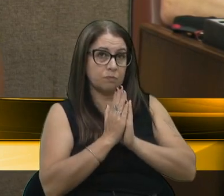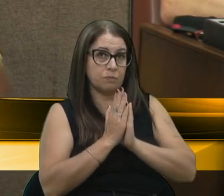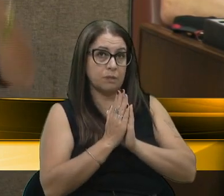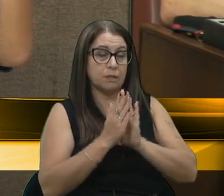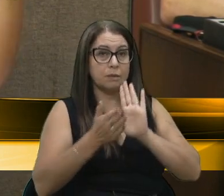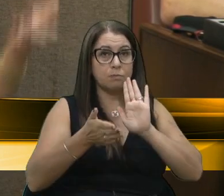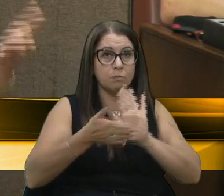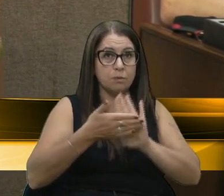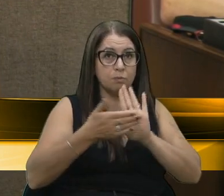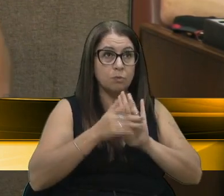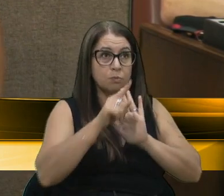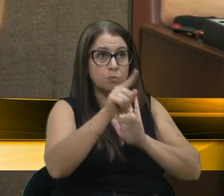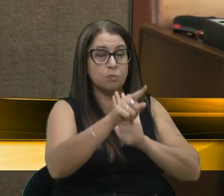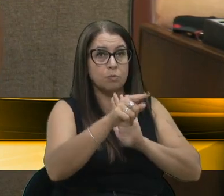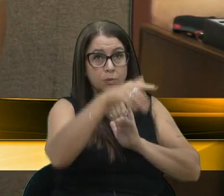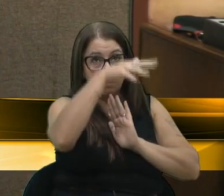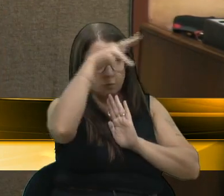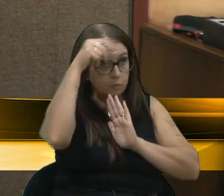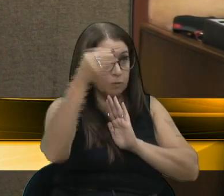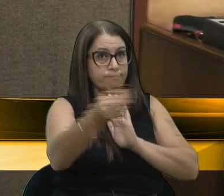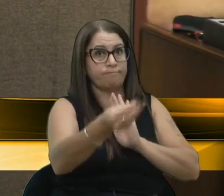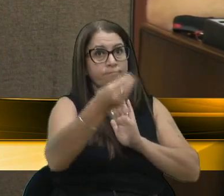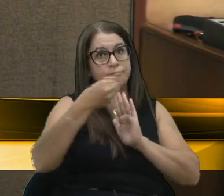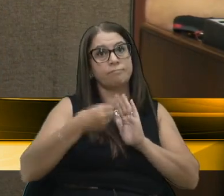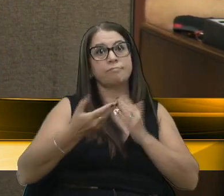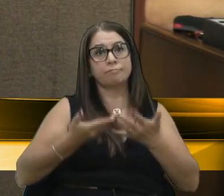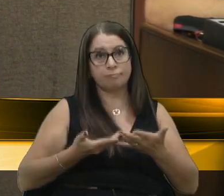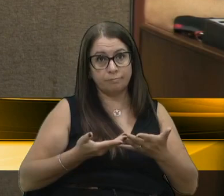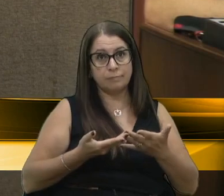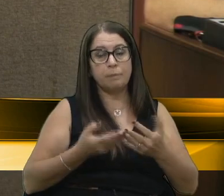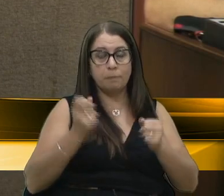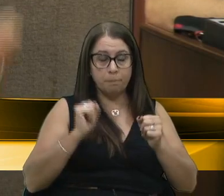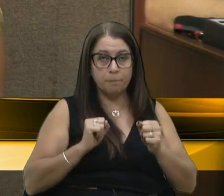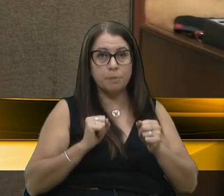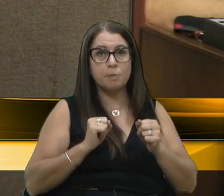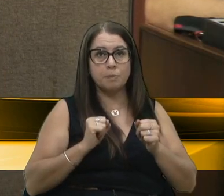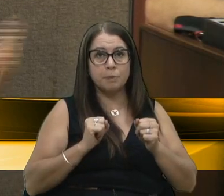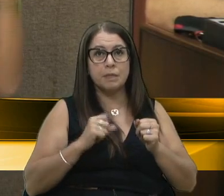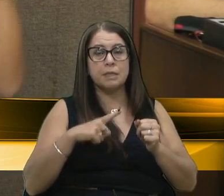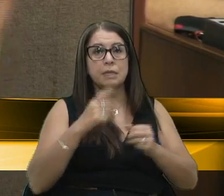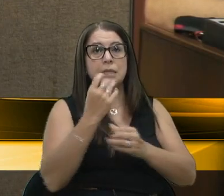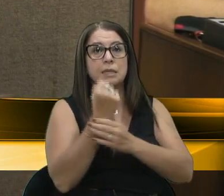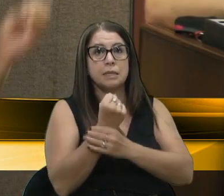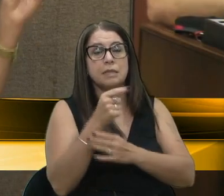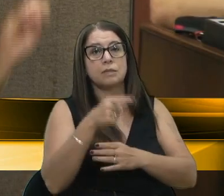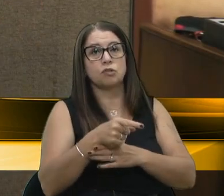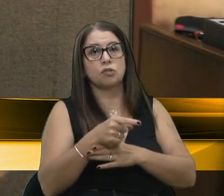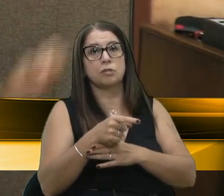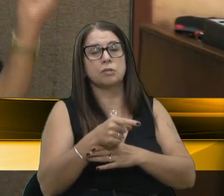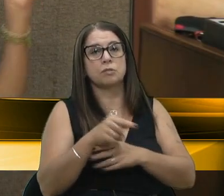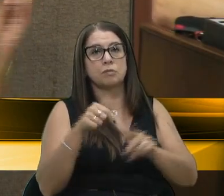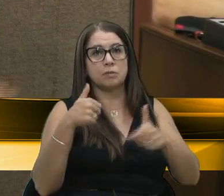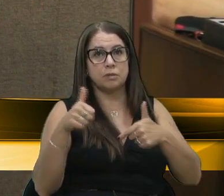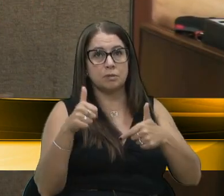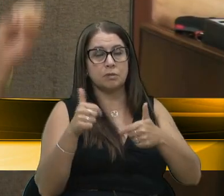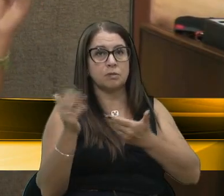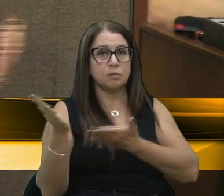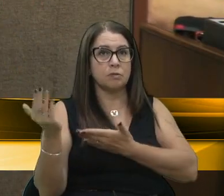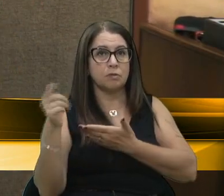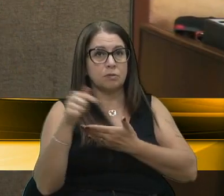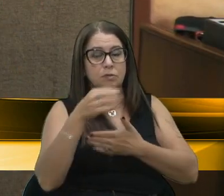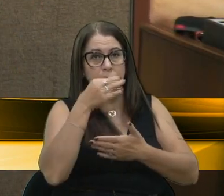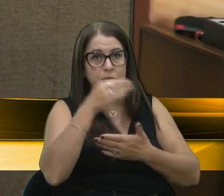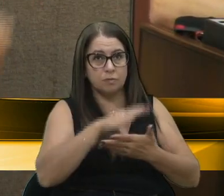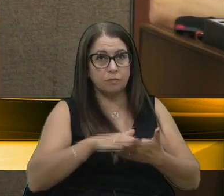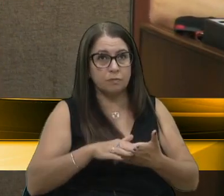essa proposta, então, parta do Executivo, para que a gente possa garantir pleno emprego para a juventude de